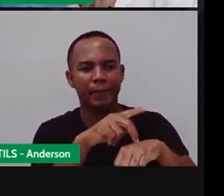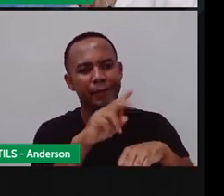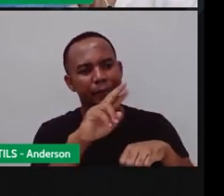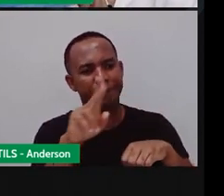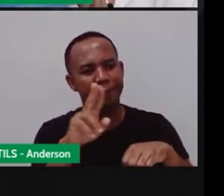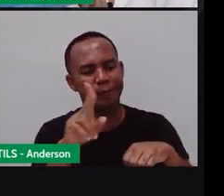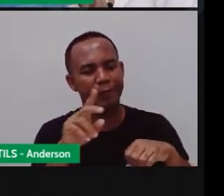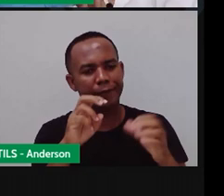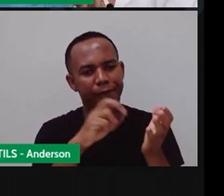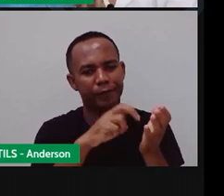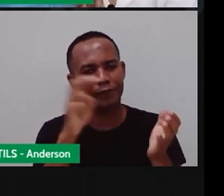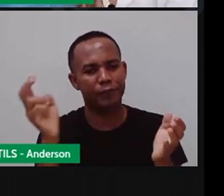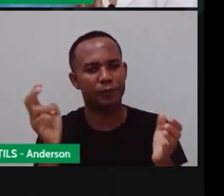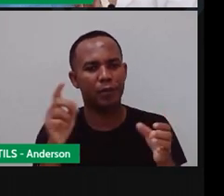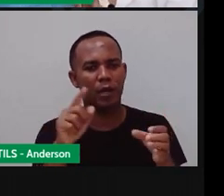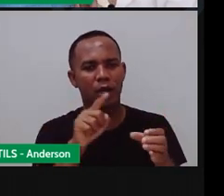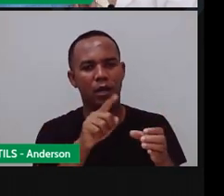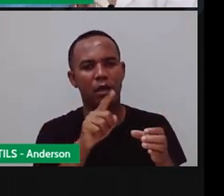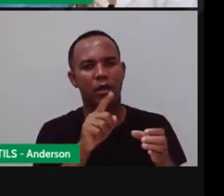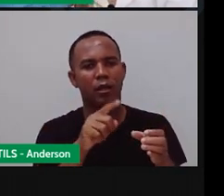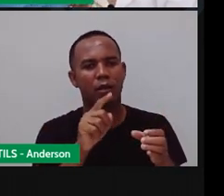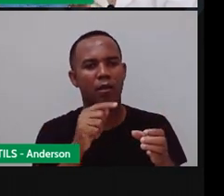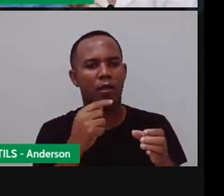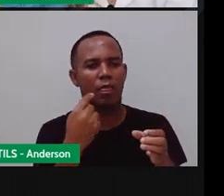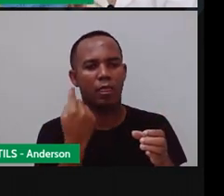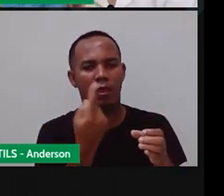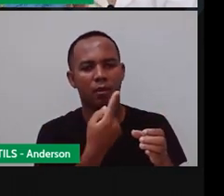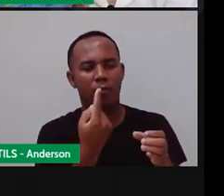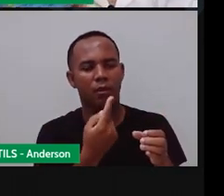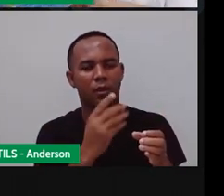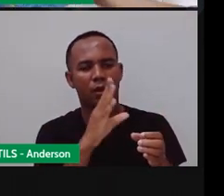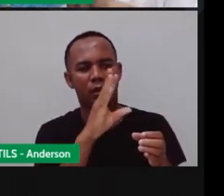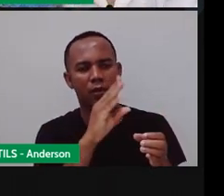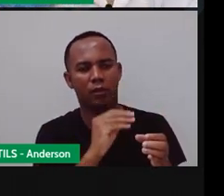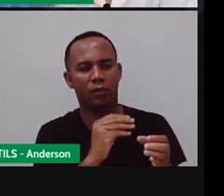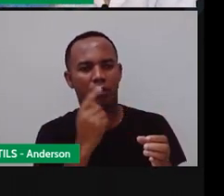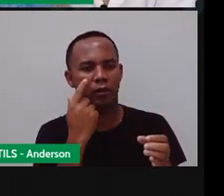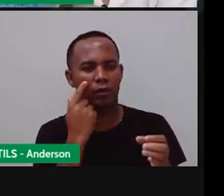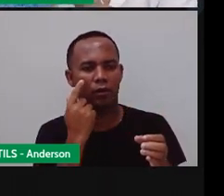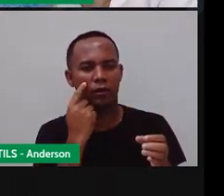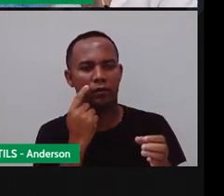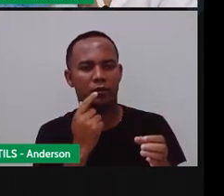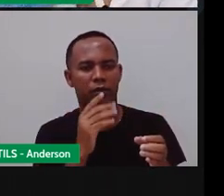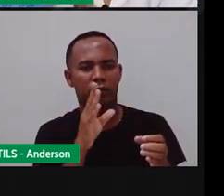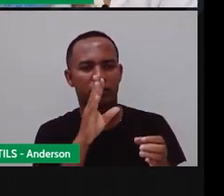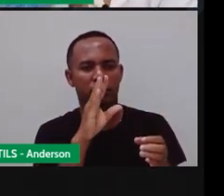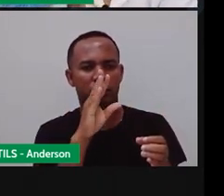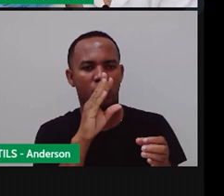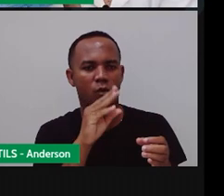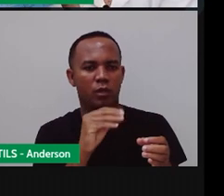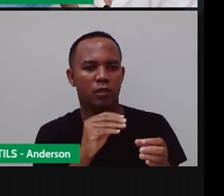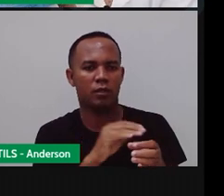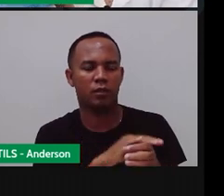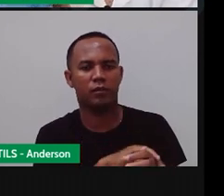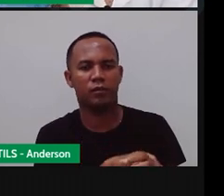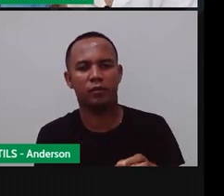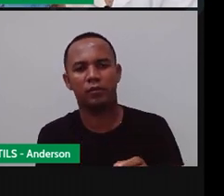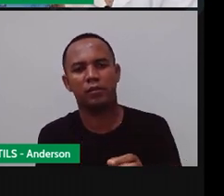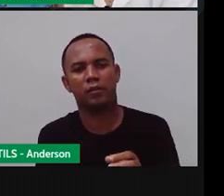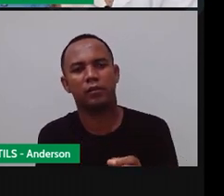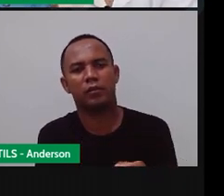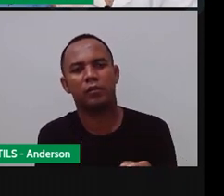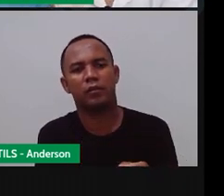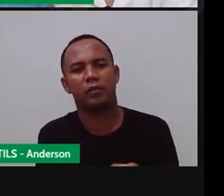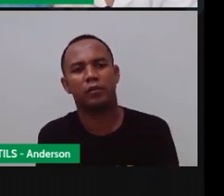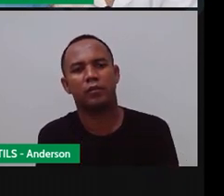Dia aparecendo e a Austrália que já está vindo aqui para trás já vai ser o quê? Noite ó e a